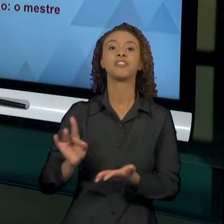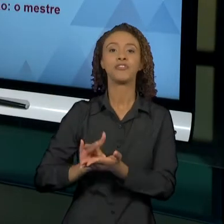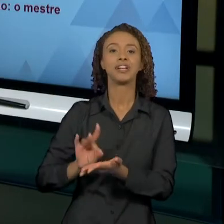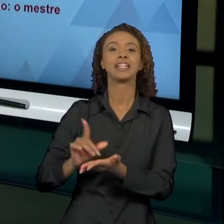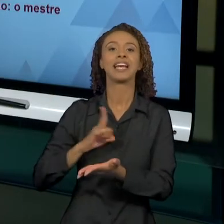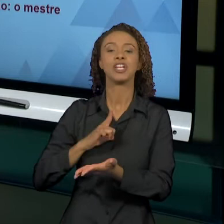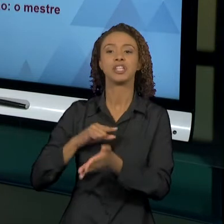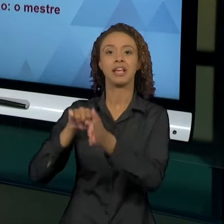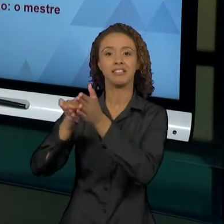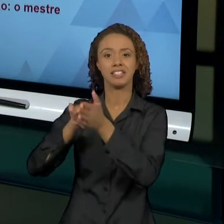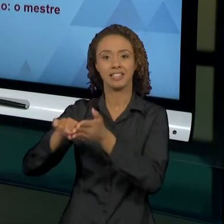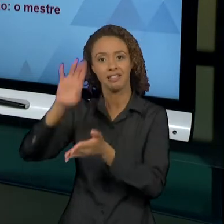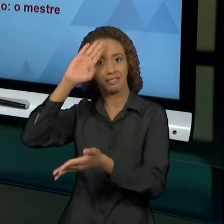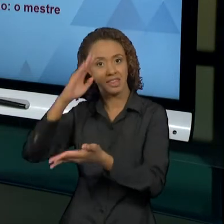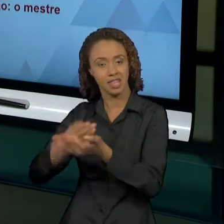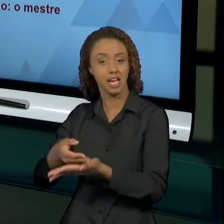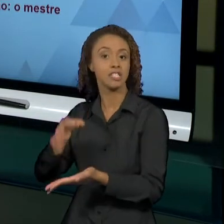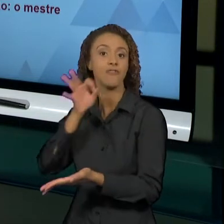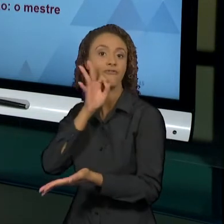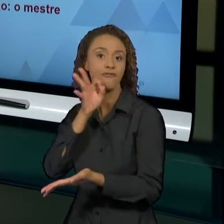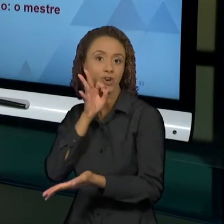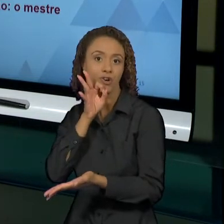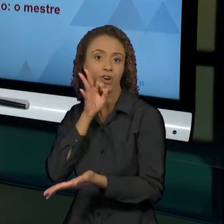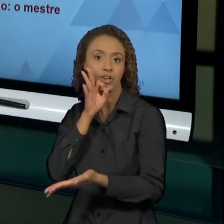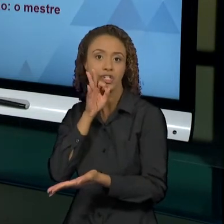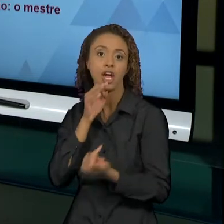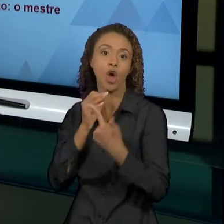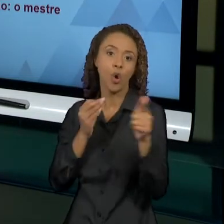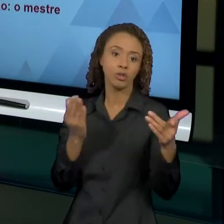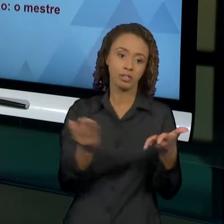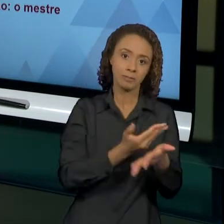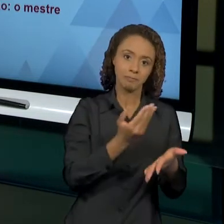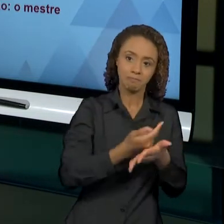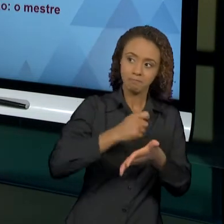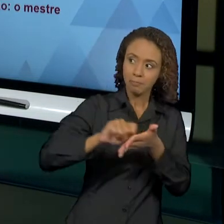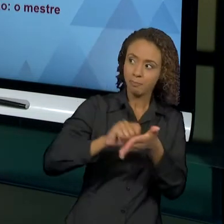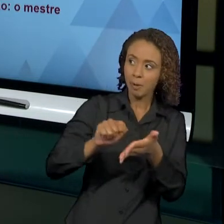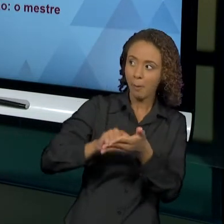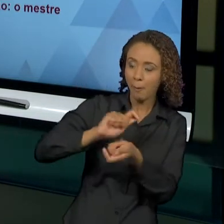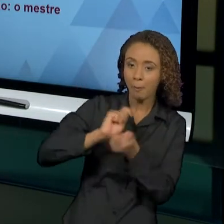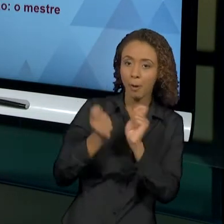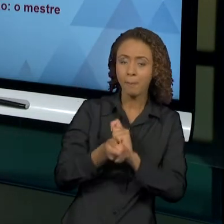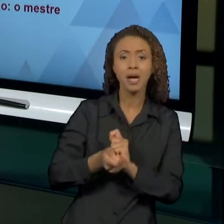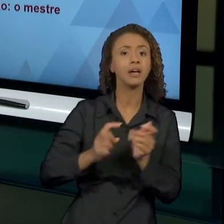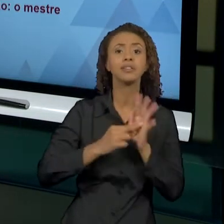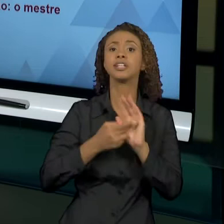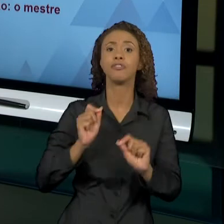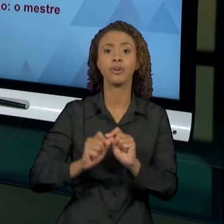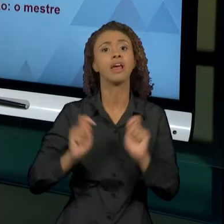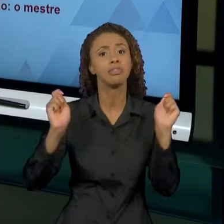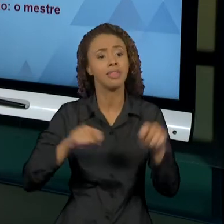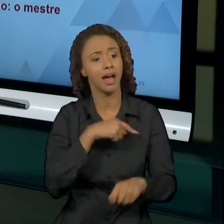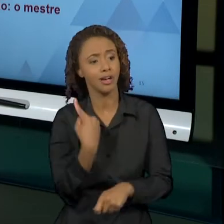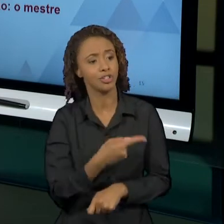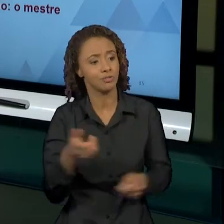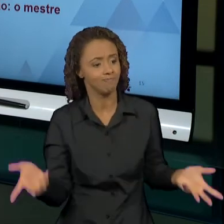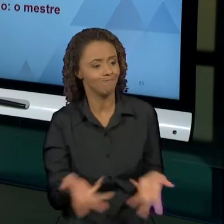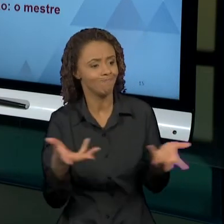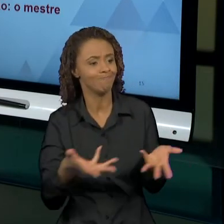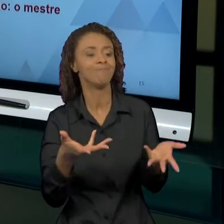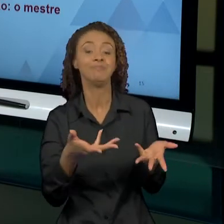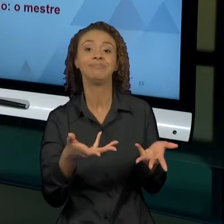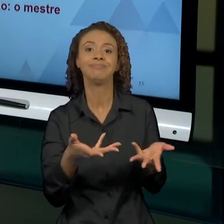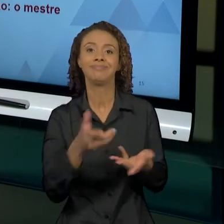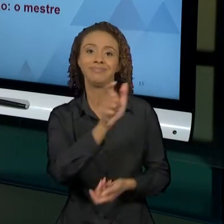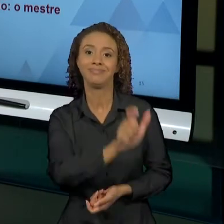Freud, da psicanálise, que vai trazer essa ideia de que a gente, sim, pode trabalhar a favor desse desenvolvimento, mas sempre